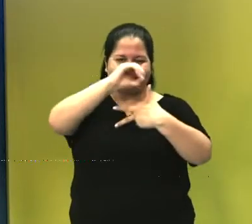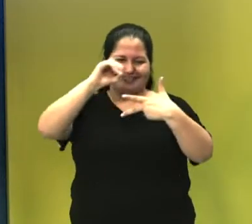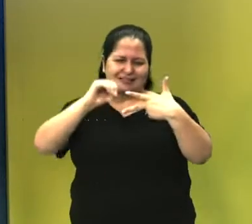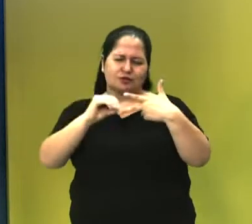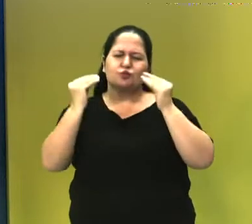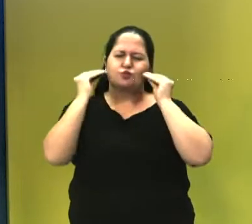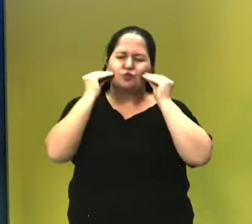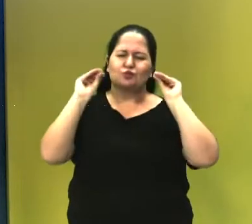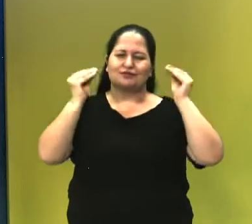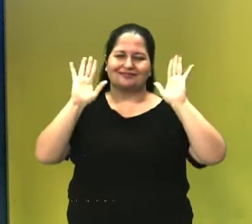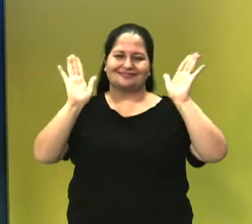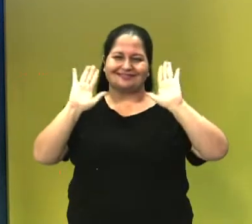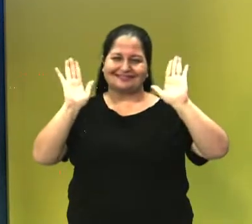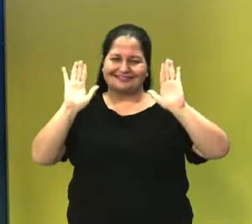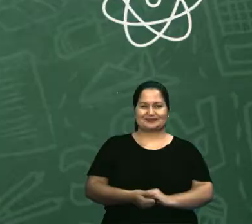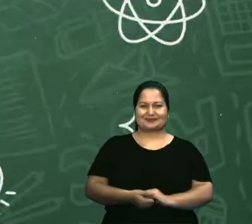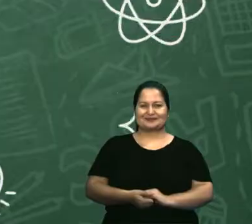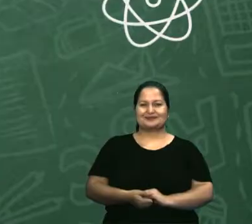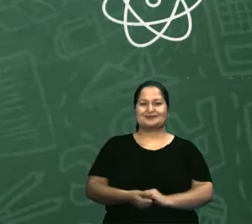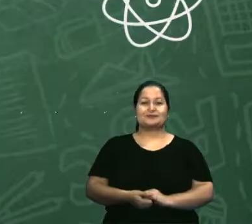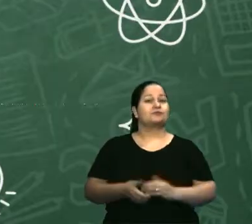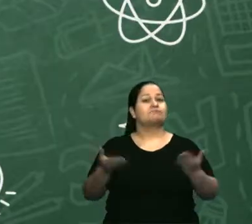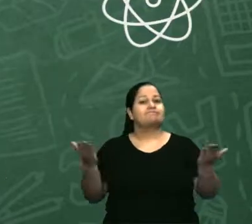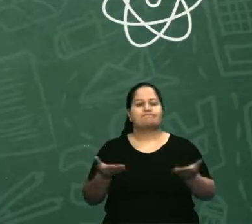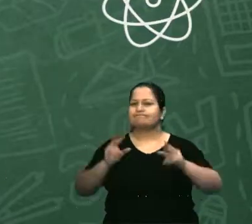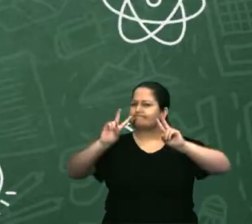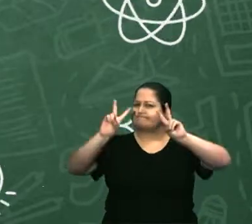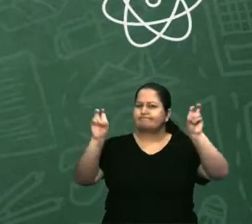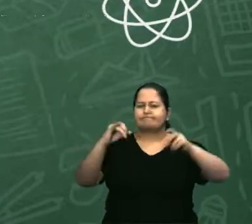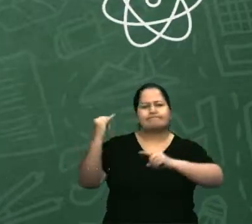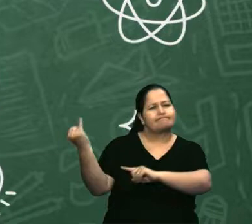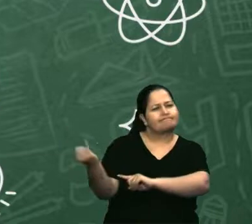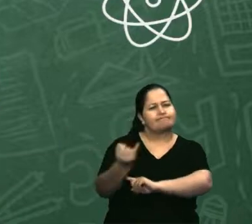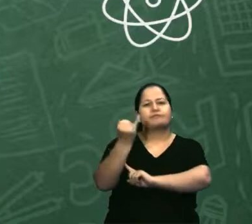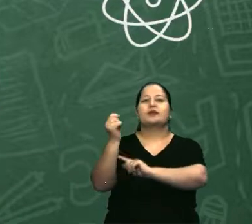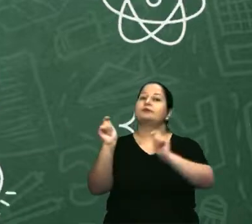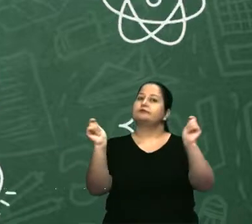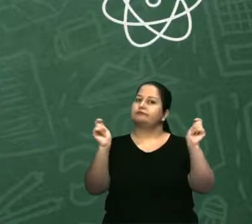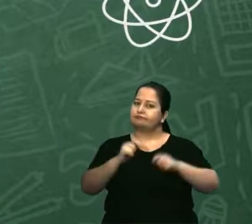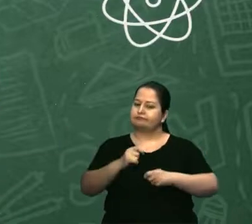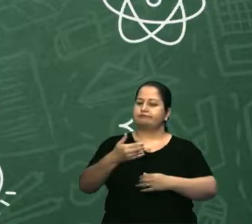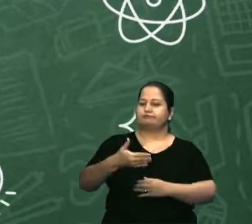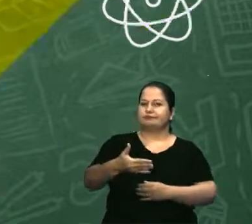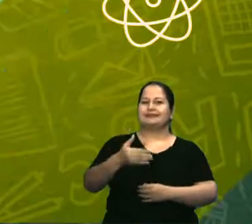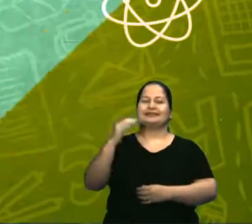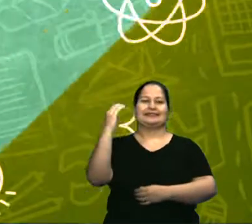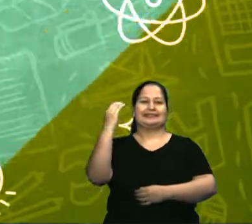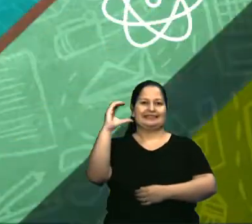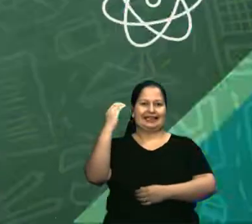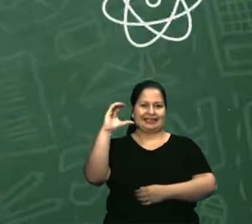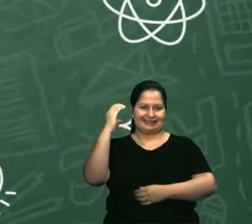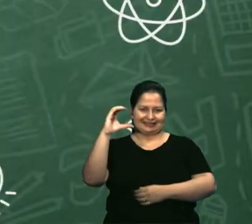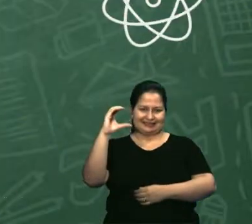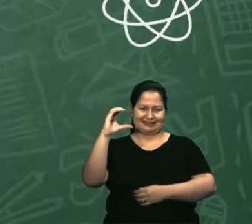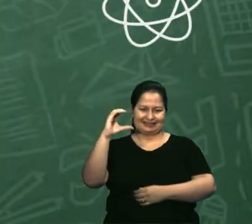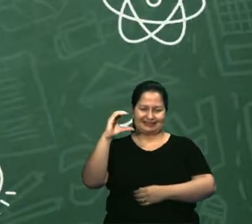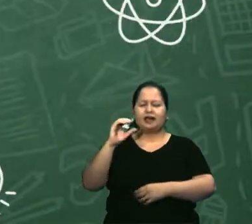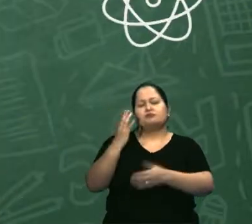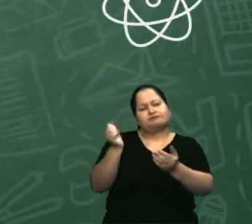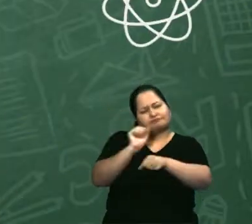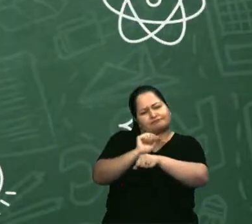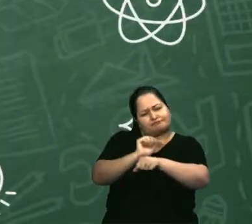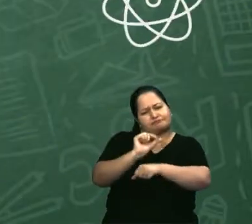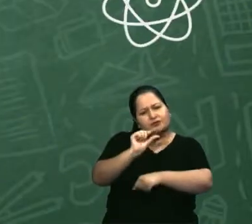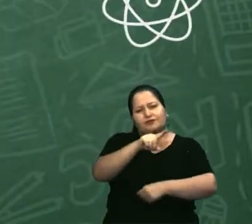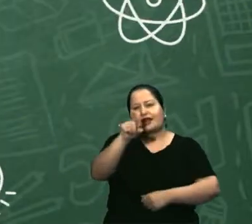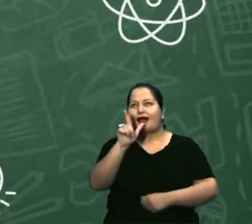Grande beijo. Tchau, tchau. Tema muito importante que pode aparecer na sua provinha de ciências humanas. Fica ligado. Intervalo rápido